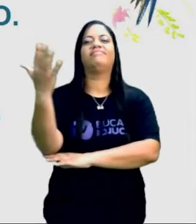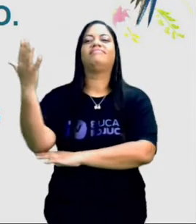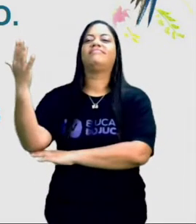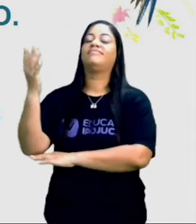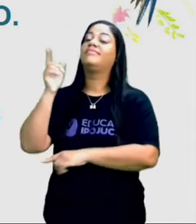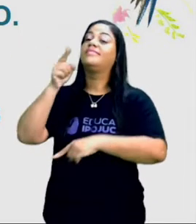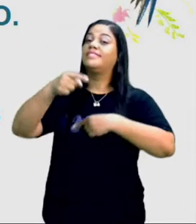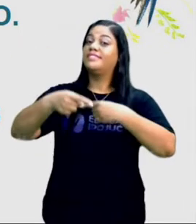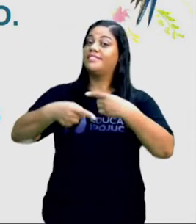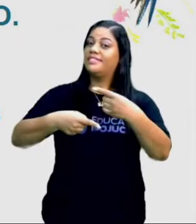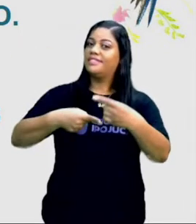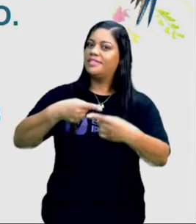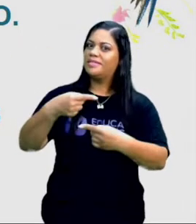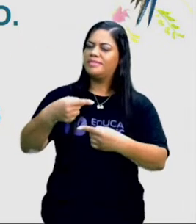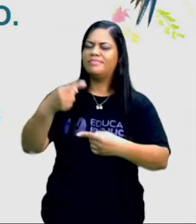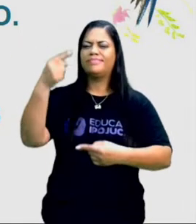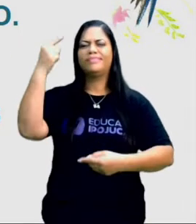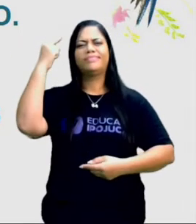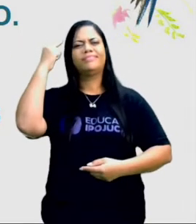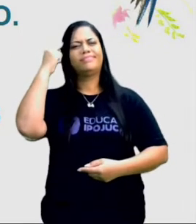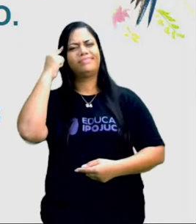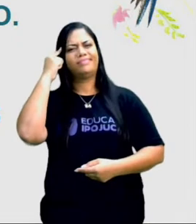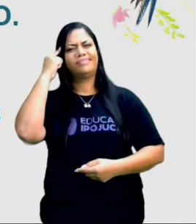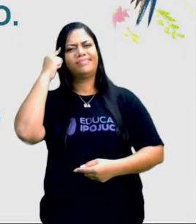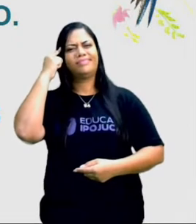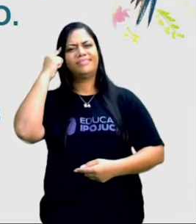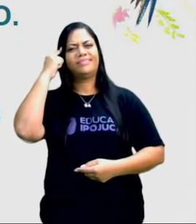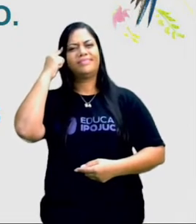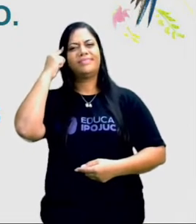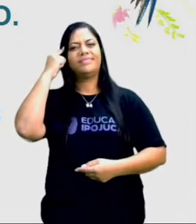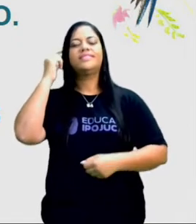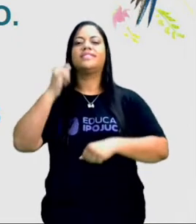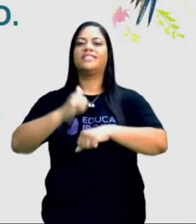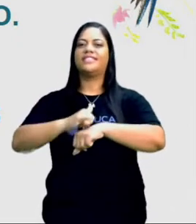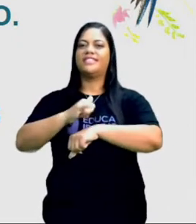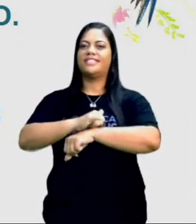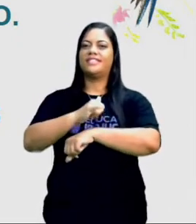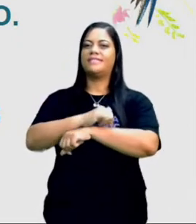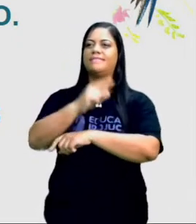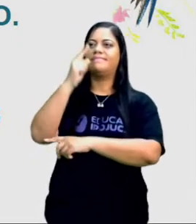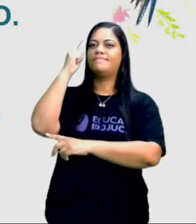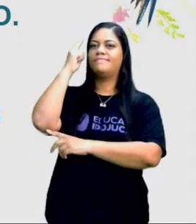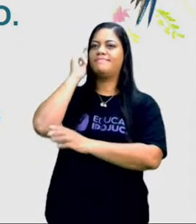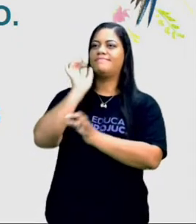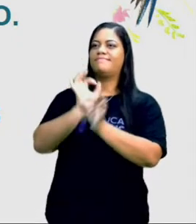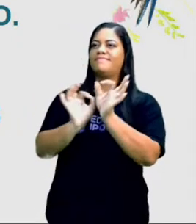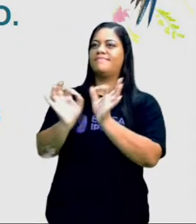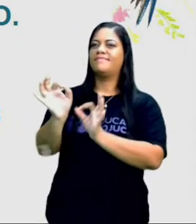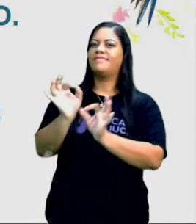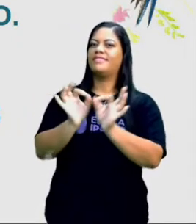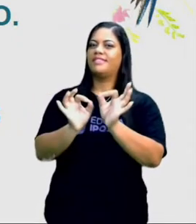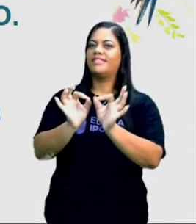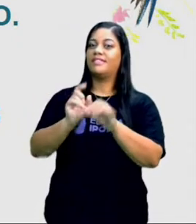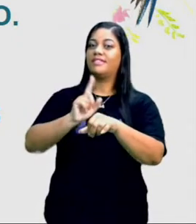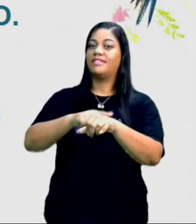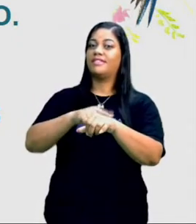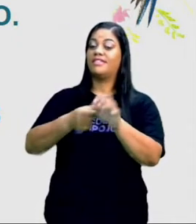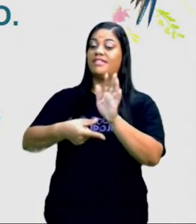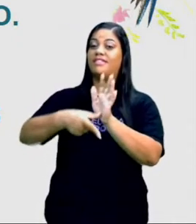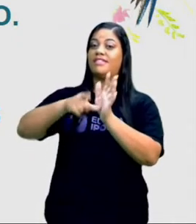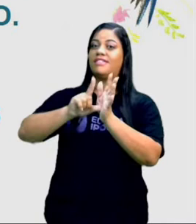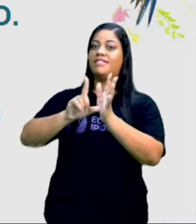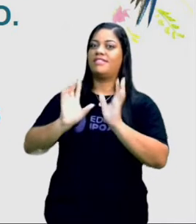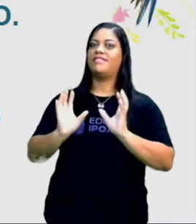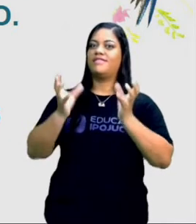Depois de muito pensar, o sapo formulou um plano. Horas antes da festa,